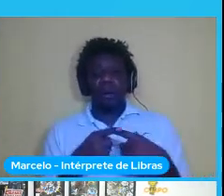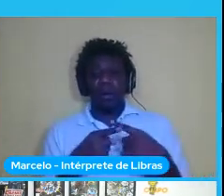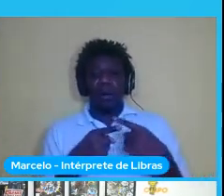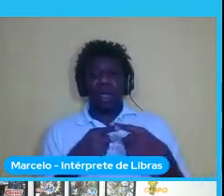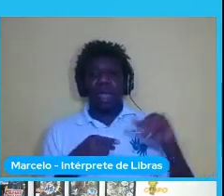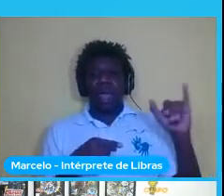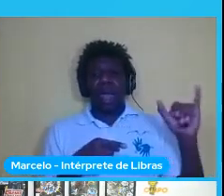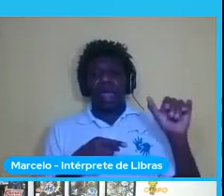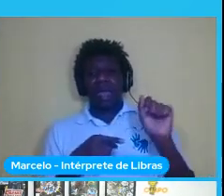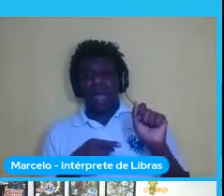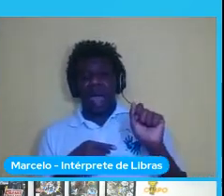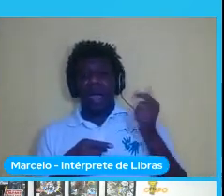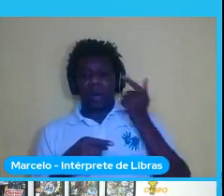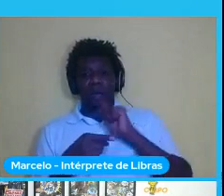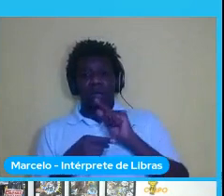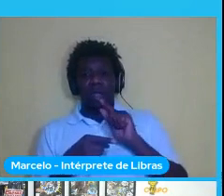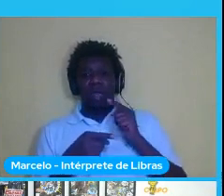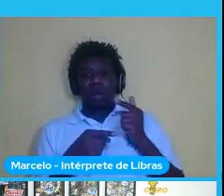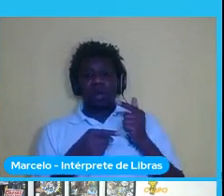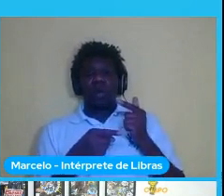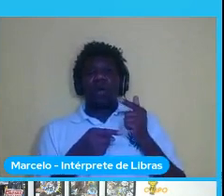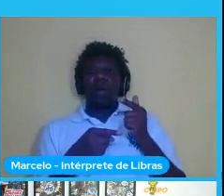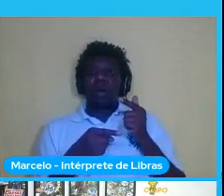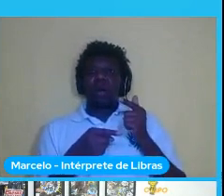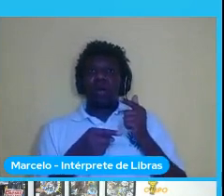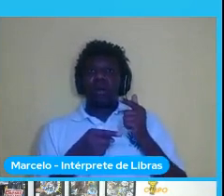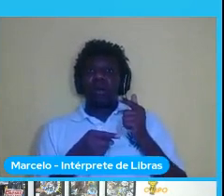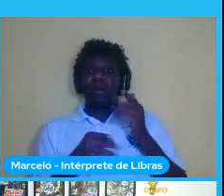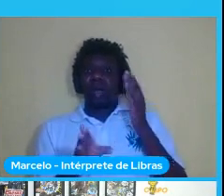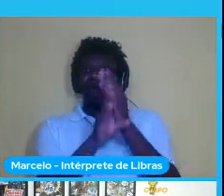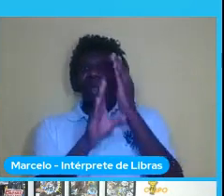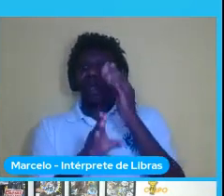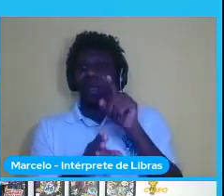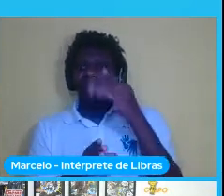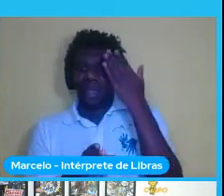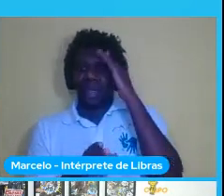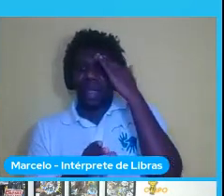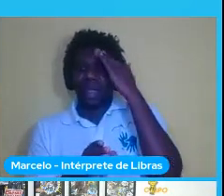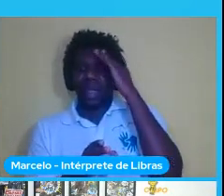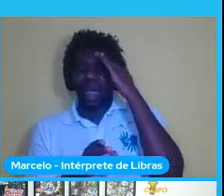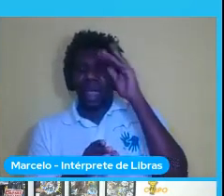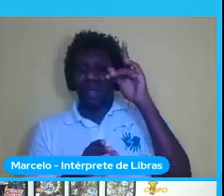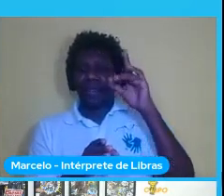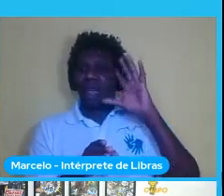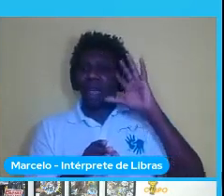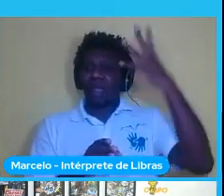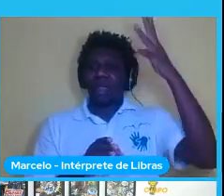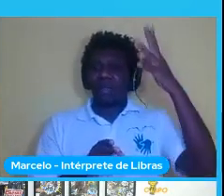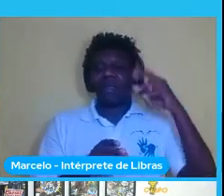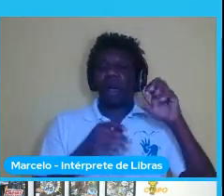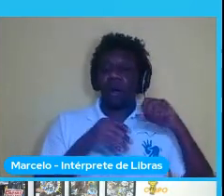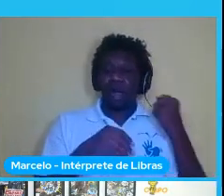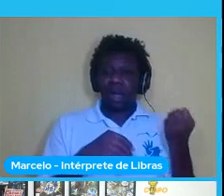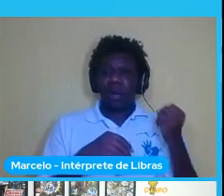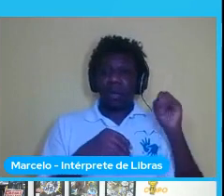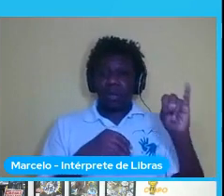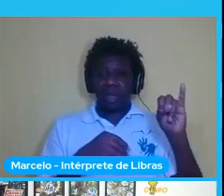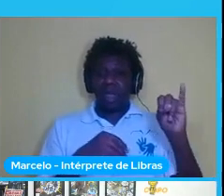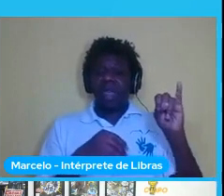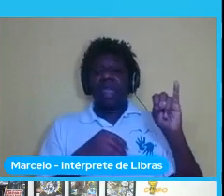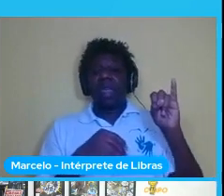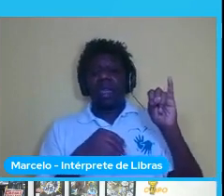então com esse ponto com essa explicabilidade que um algoritmo pode ter a gente pode corrigir esses pontos